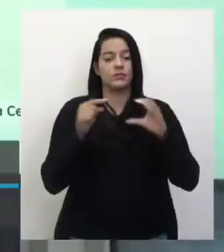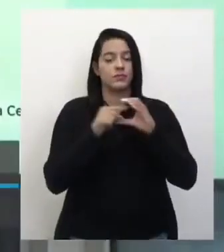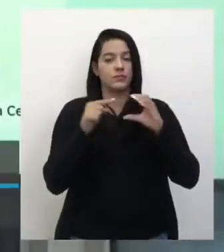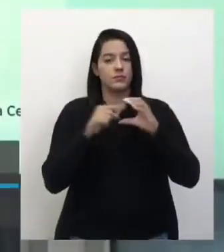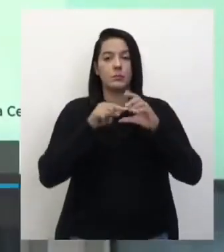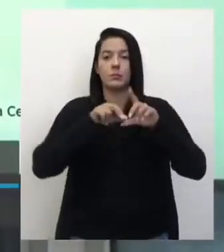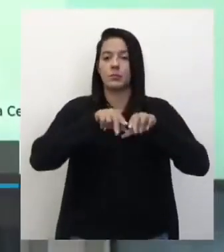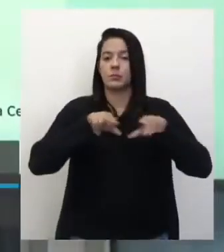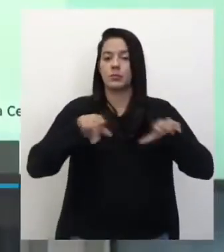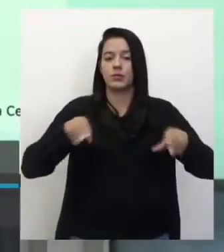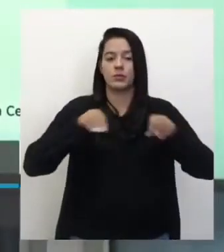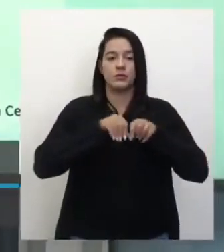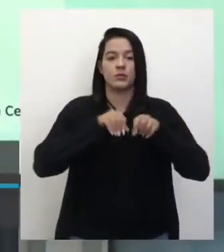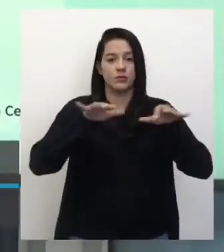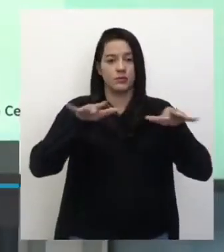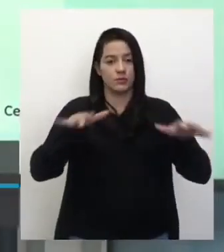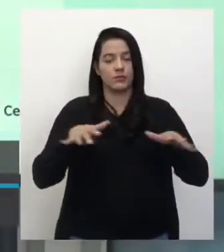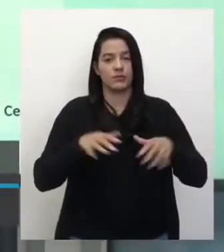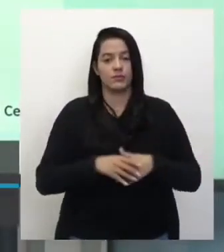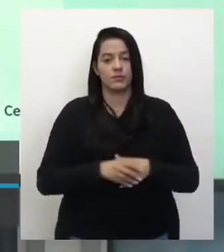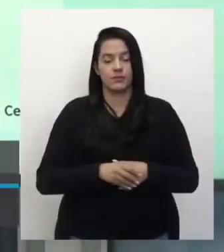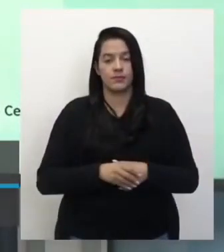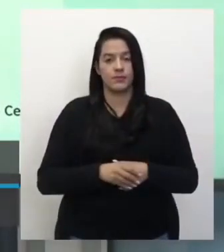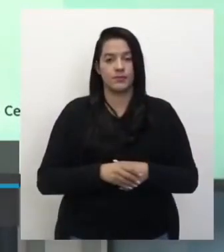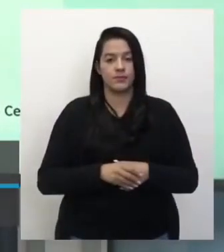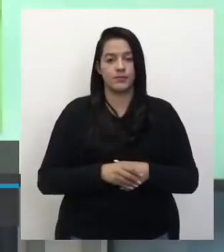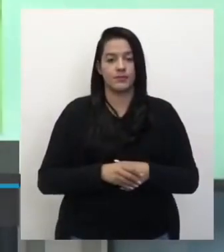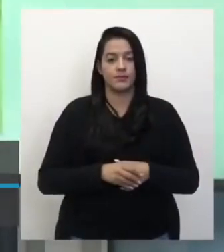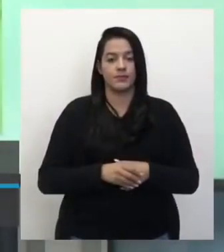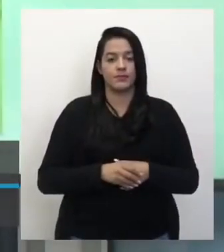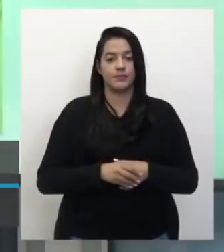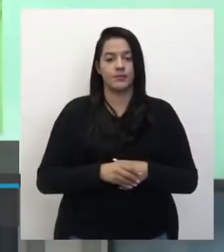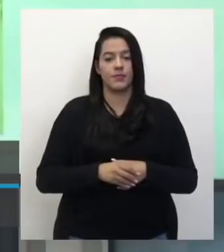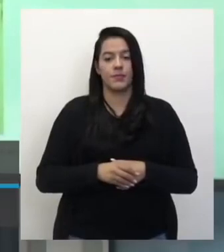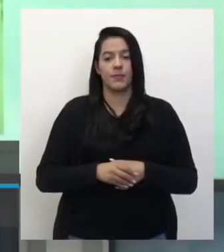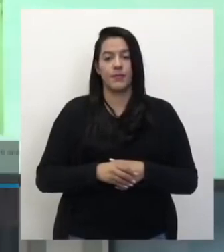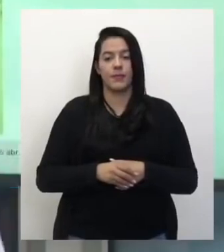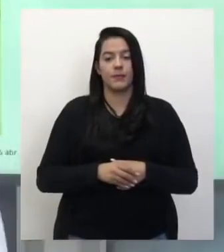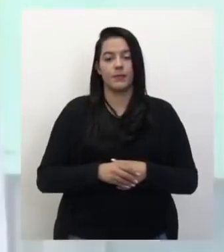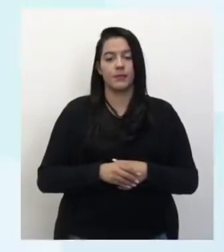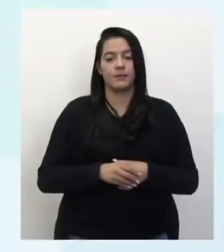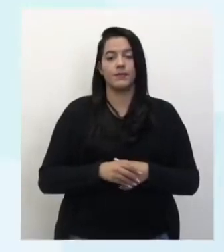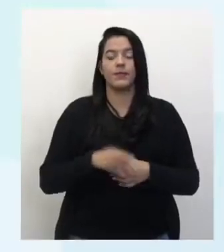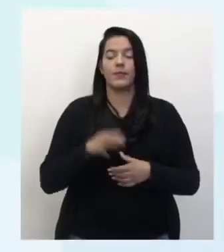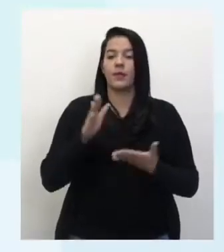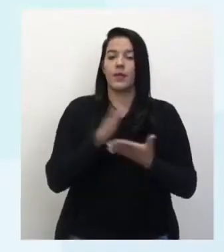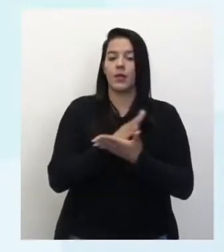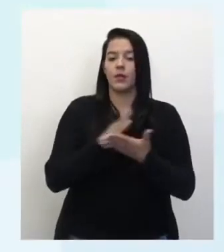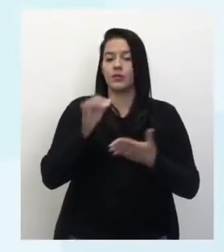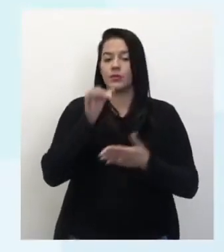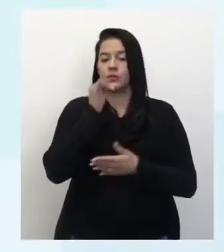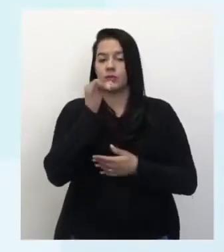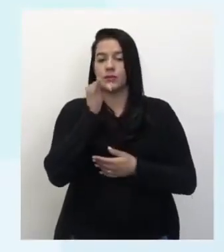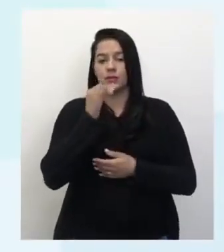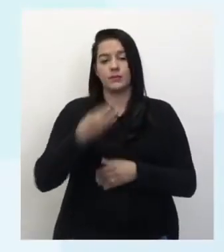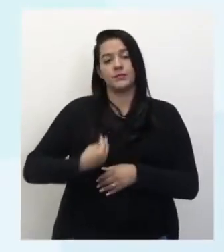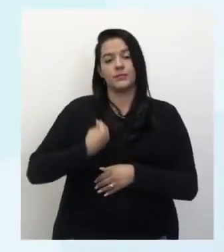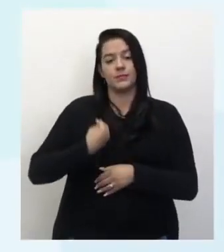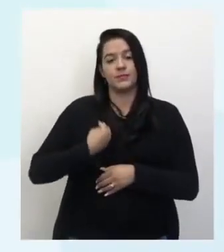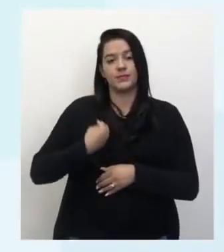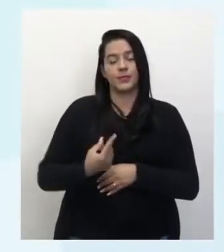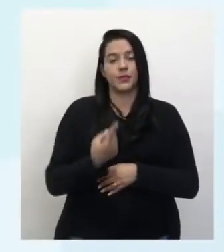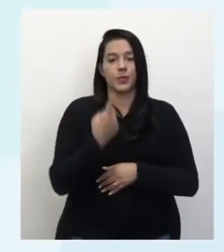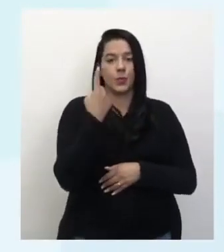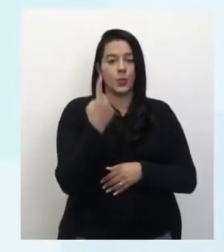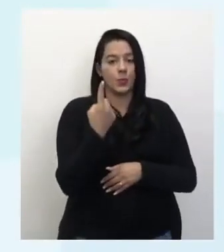organelas ficam espalhadinhas no citoplasma. Tá? Muito bem. Olha aí alguns exemplos de seres vivos formados por uma célula.